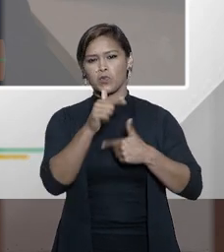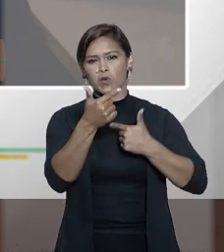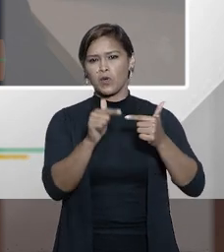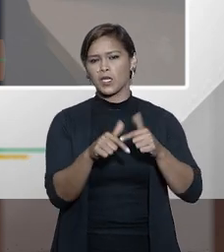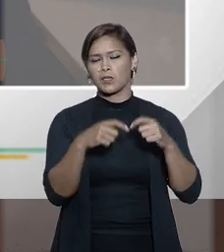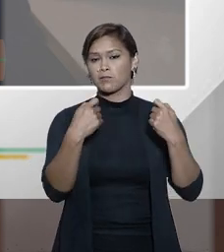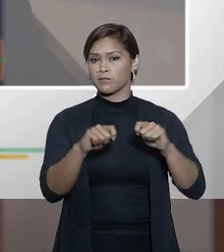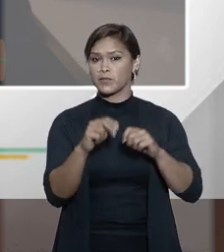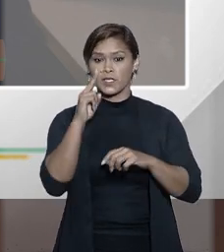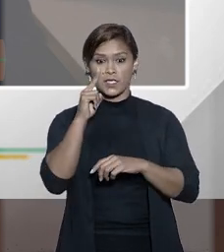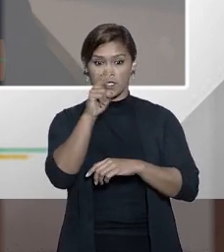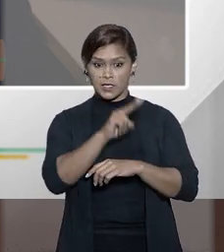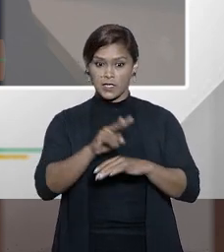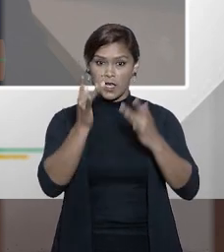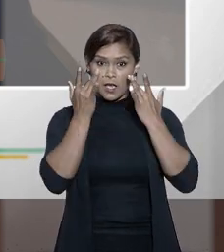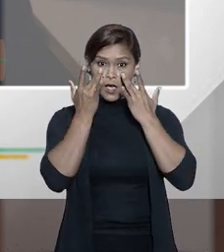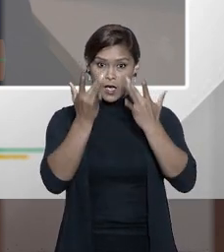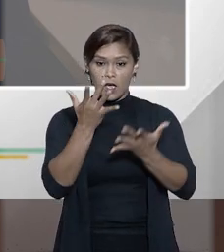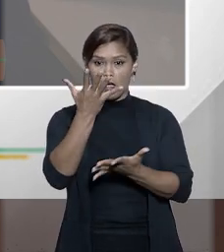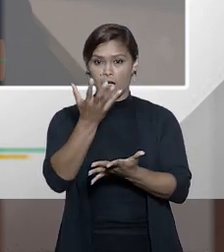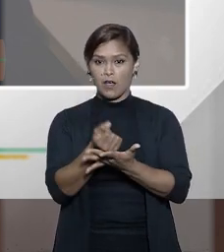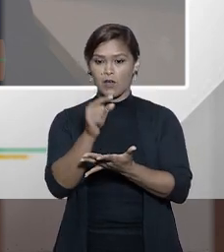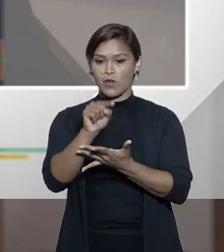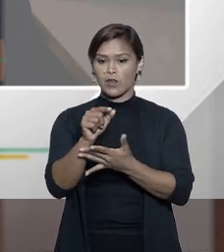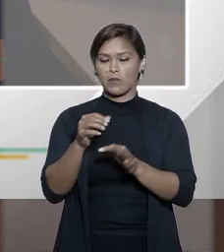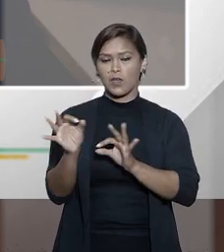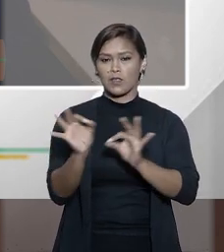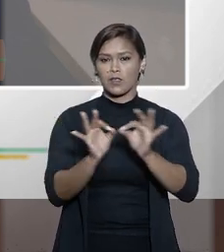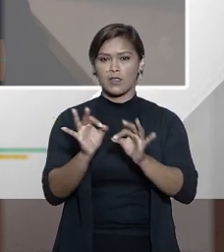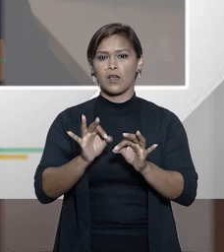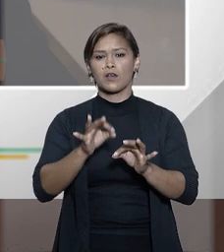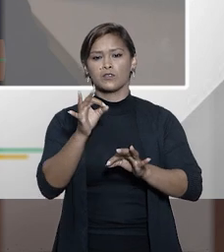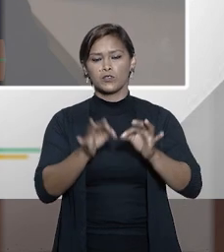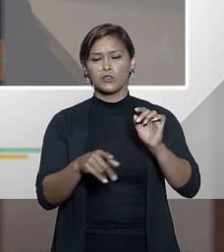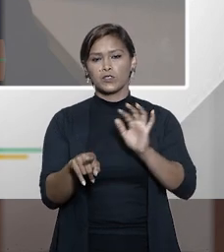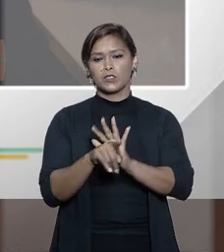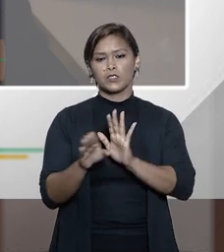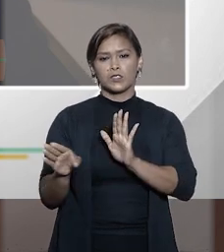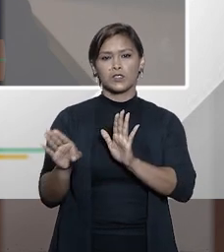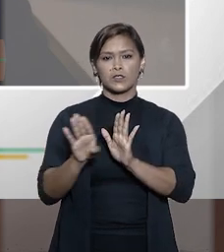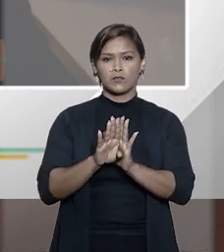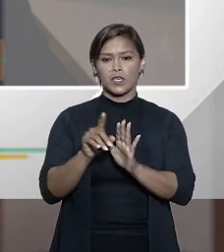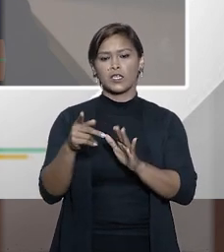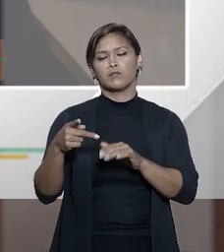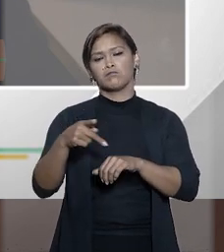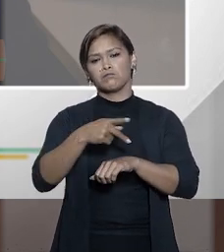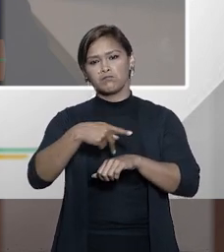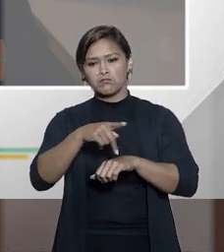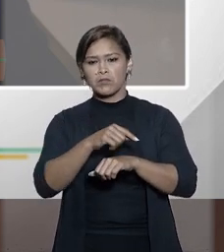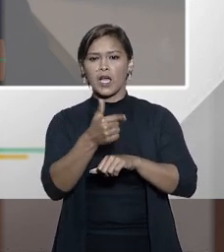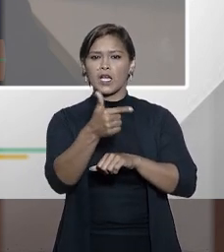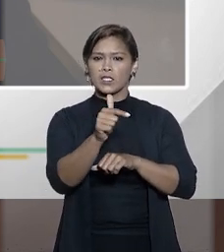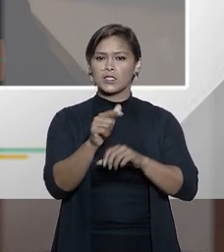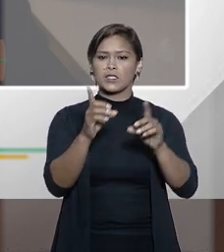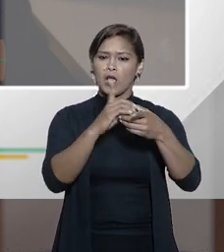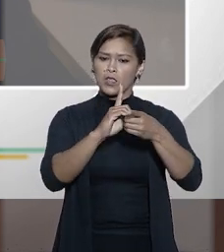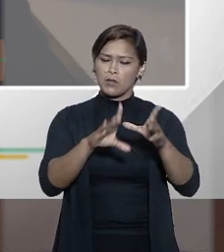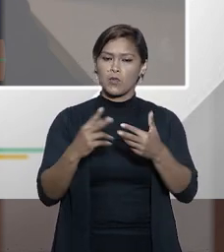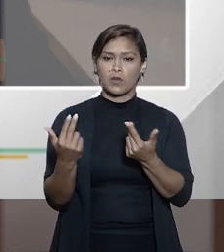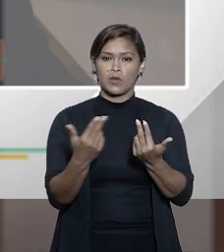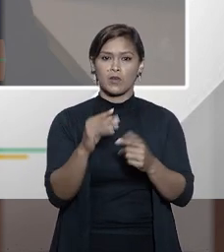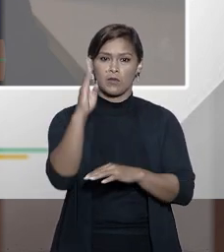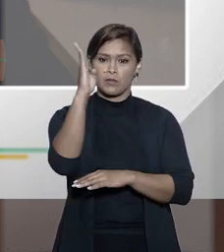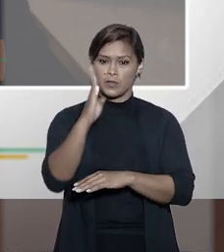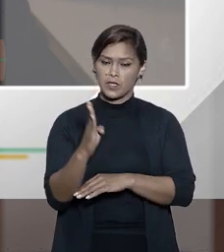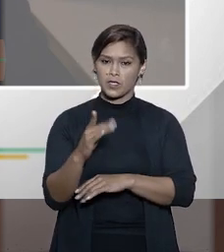merece acolhimento na nossa ordem jurídica, sobretudo quando vem de estados que são democracias como o